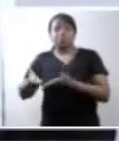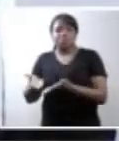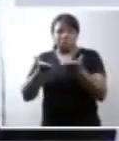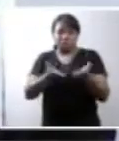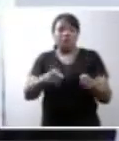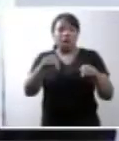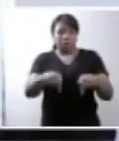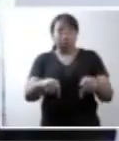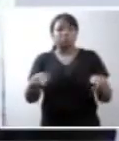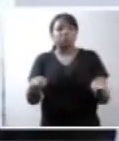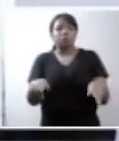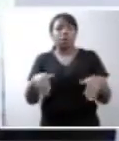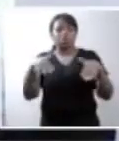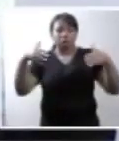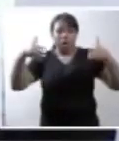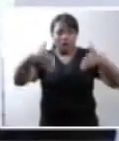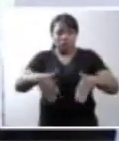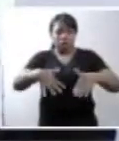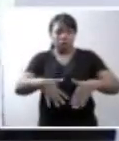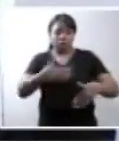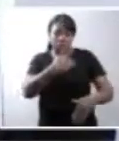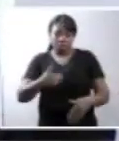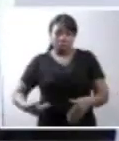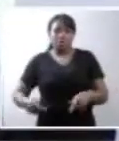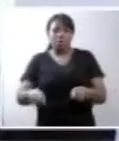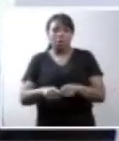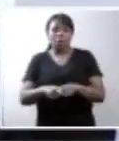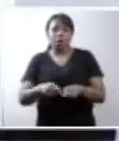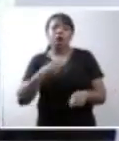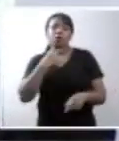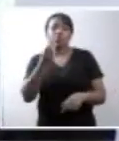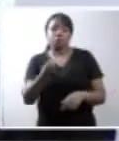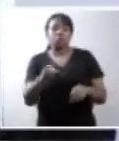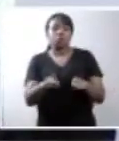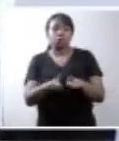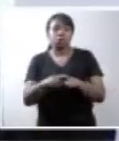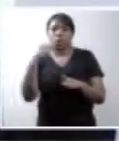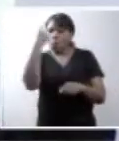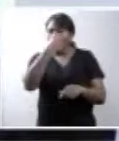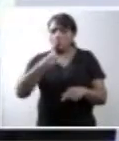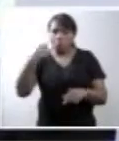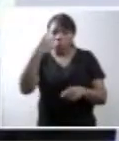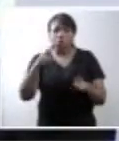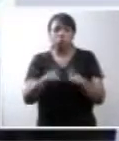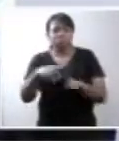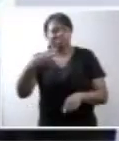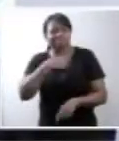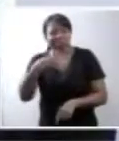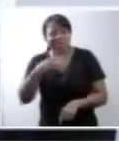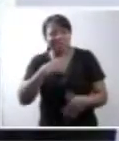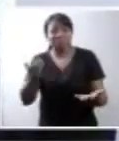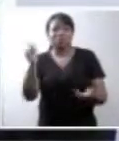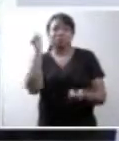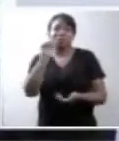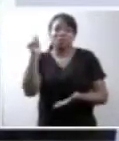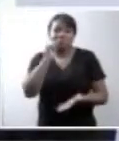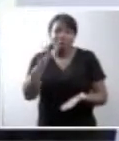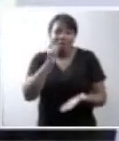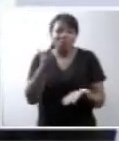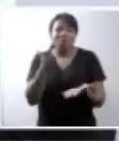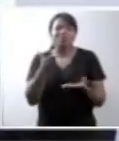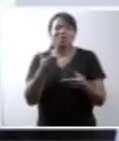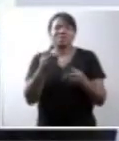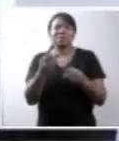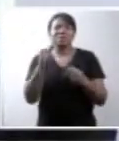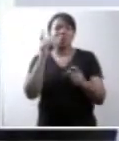pouco até o momento nessas audiências públicas, as vozes, os rostos, os sentimentos das mulheres que se